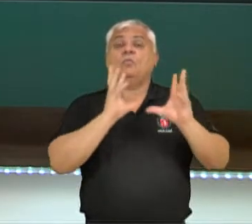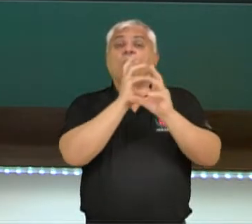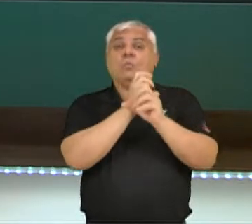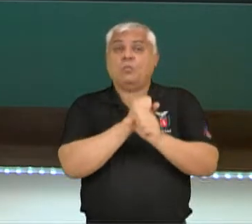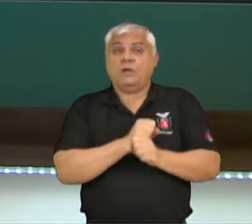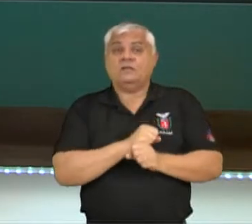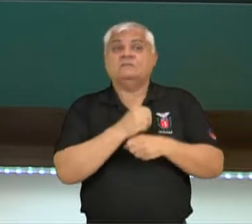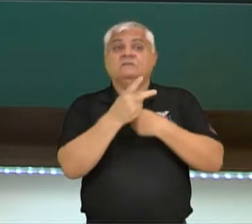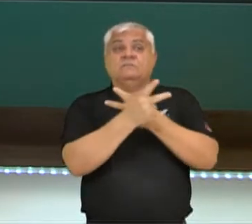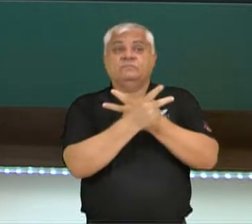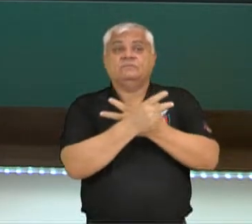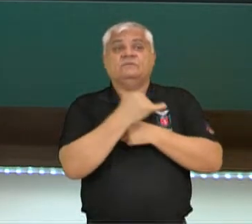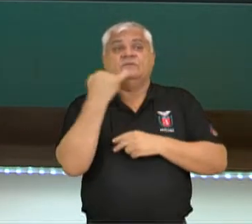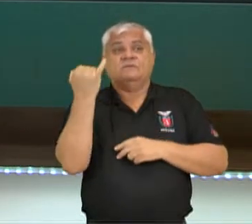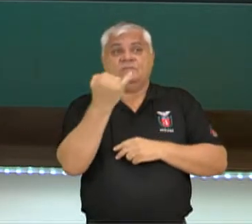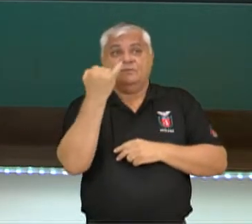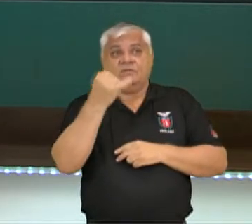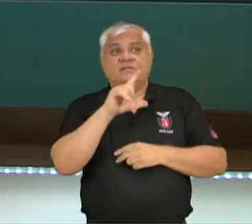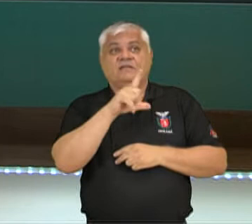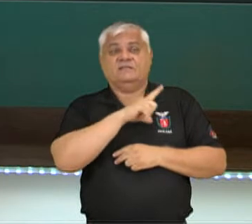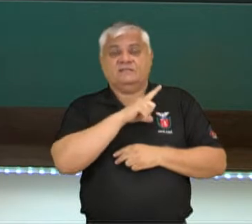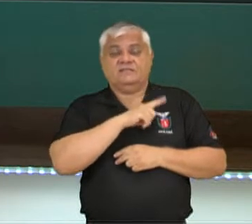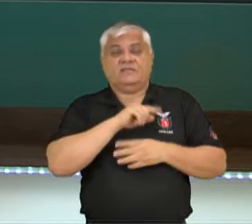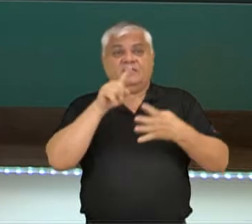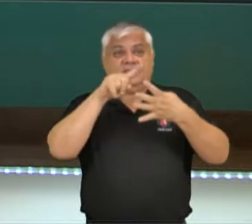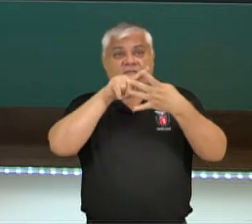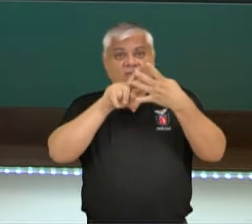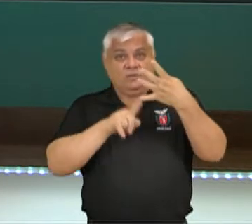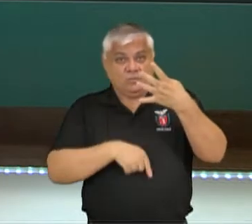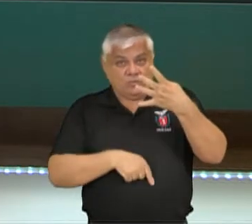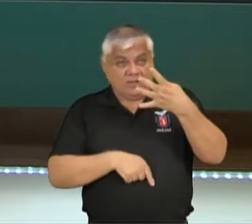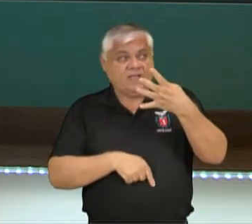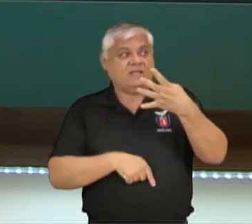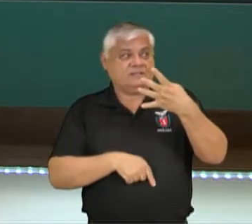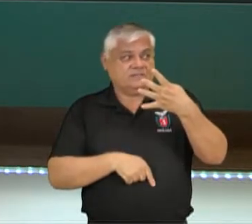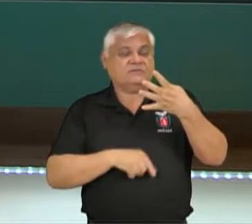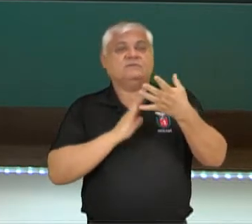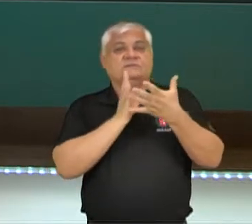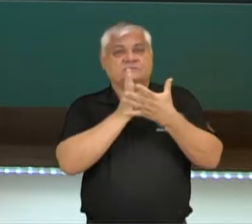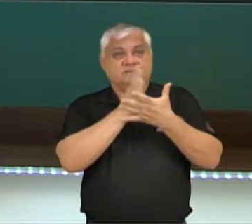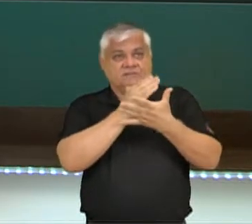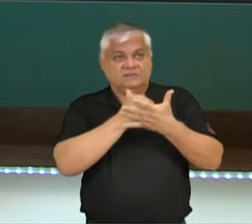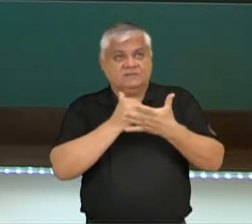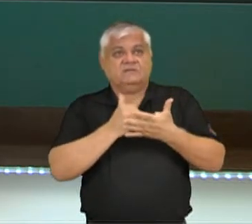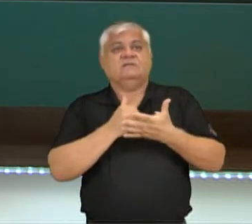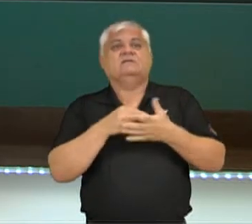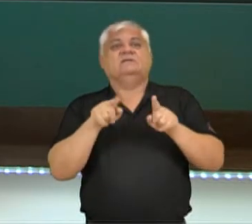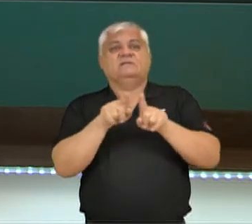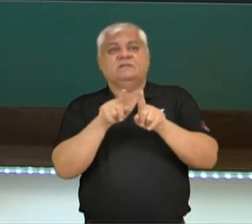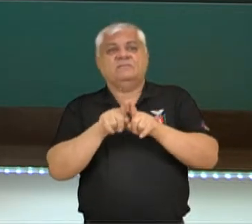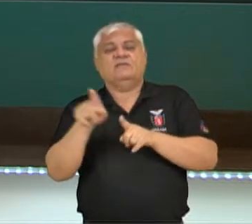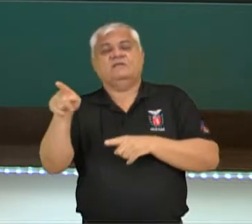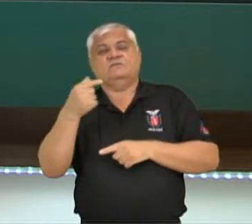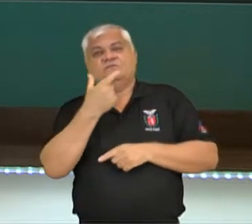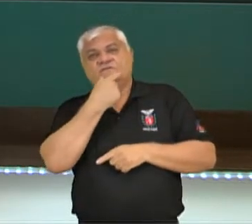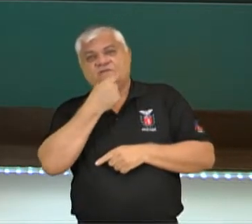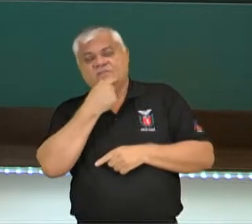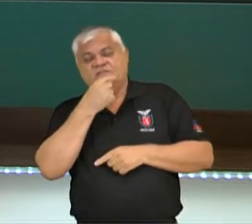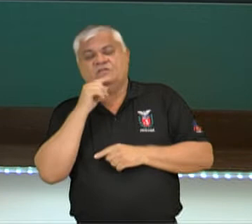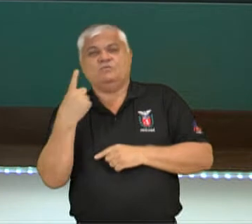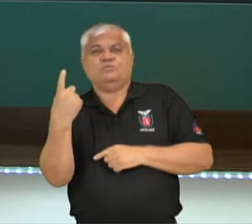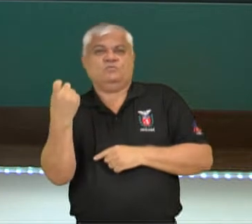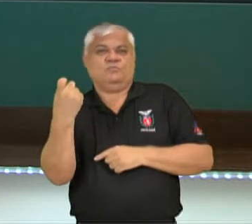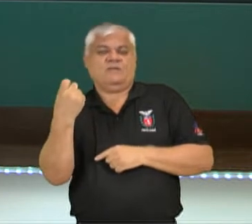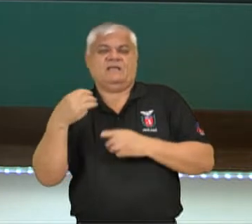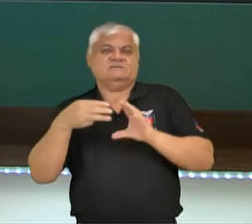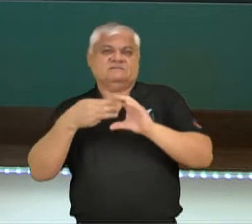importante, então as quatro células meióticas, elas formam gametas masculinos e no feminino apenas uma